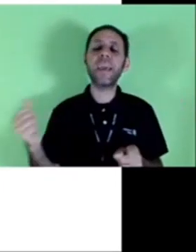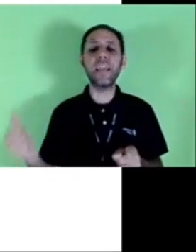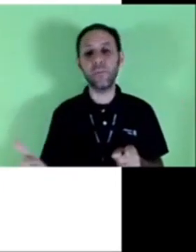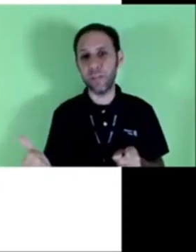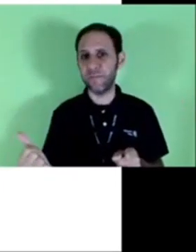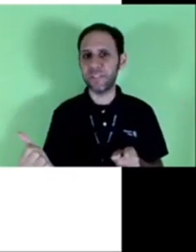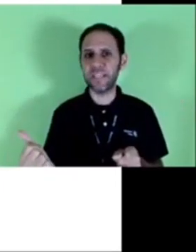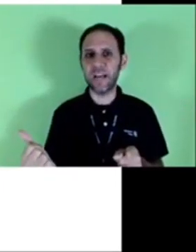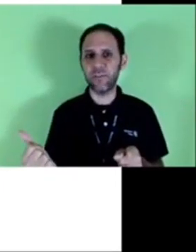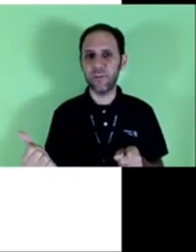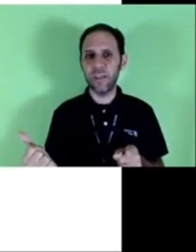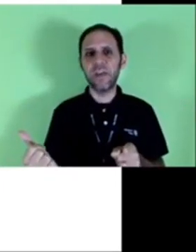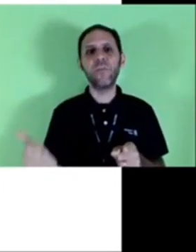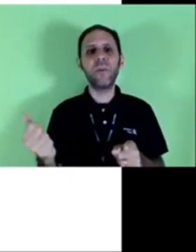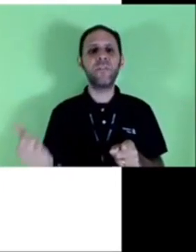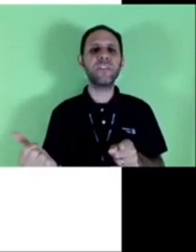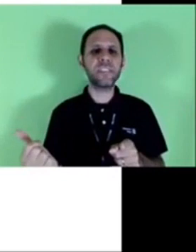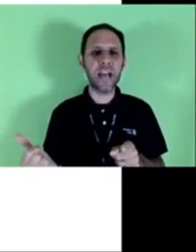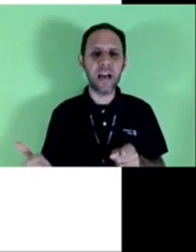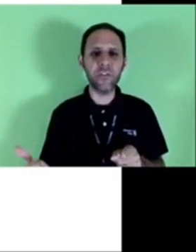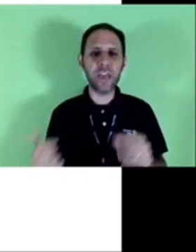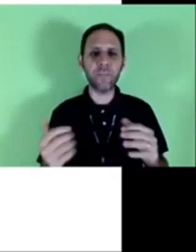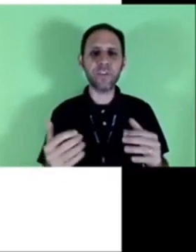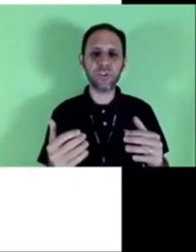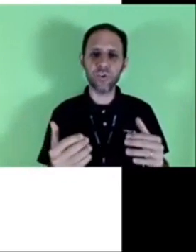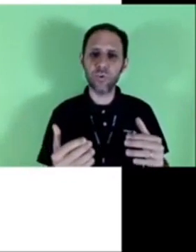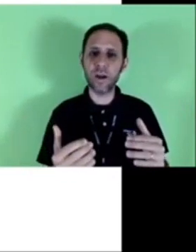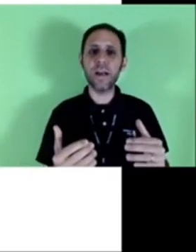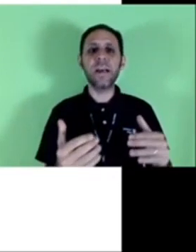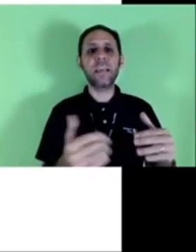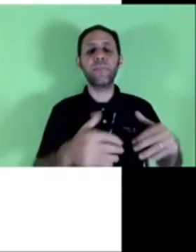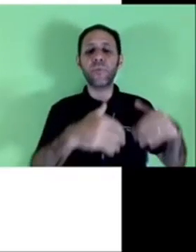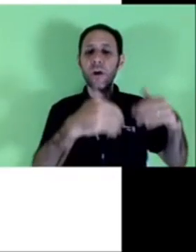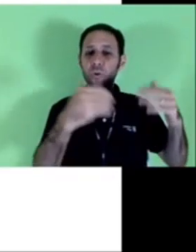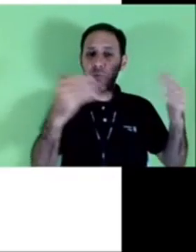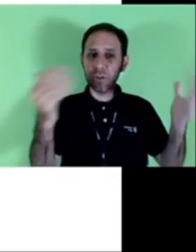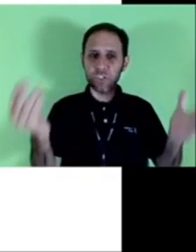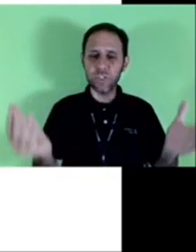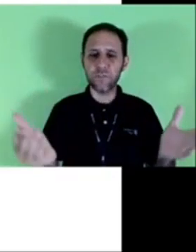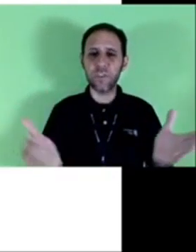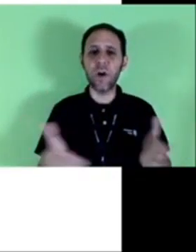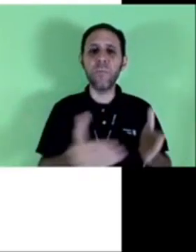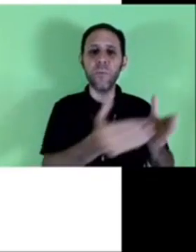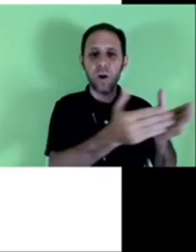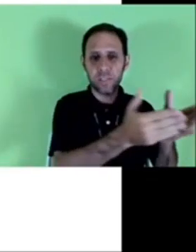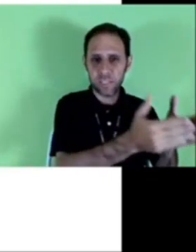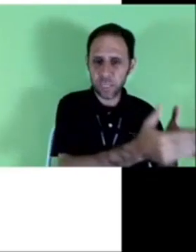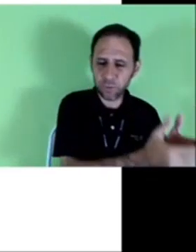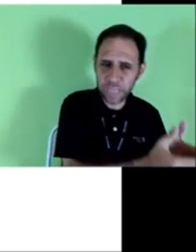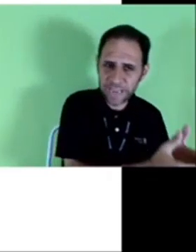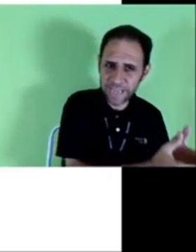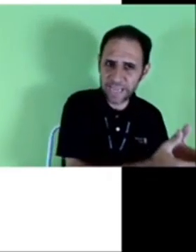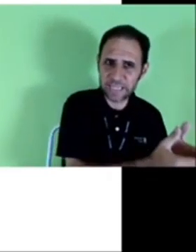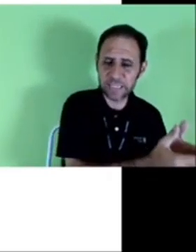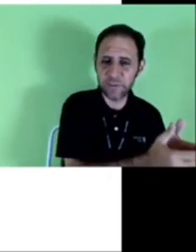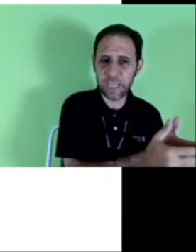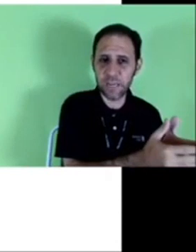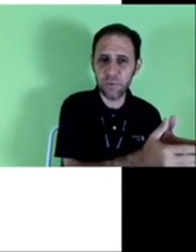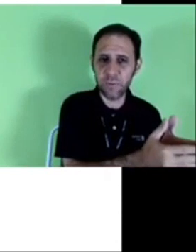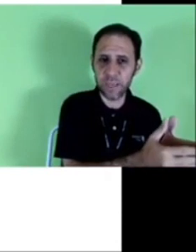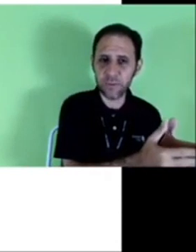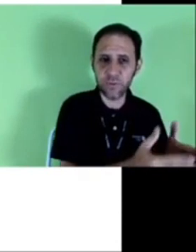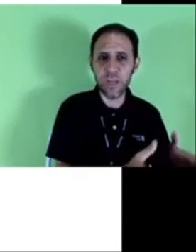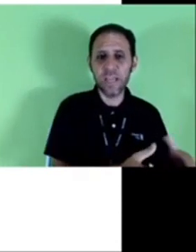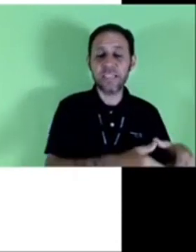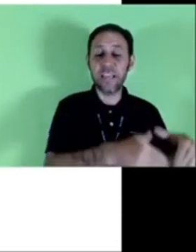não é ele o beneficiado. O beneficiado é a pessoa que, por algum motivo, não pode executar aquela ação